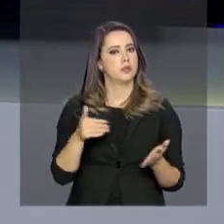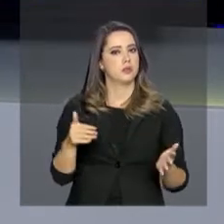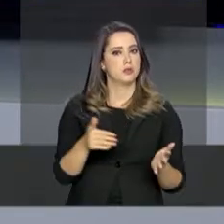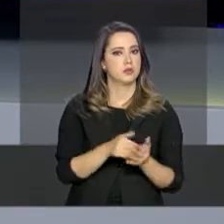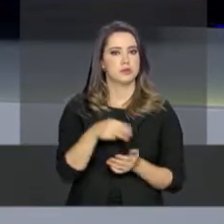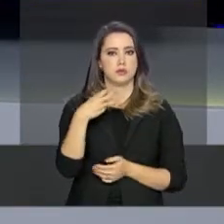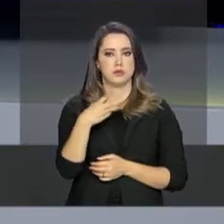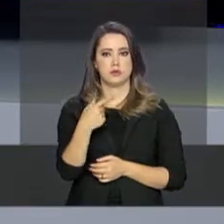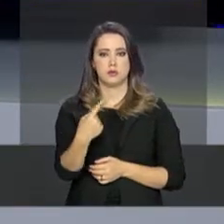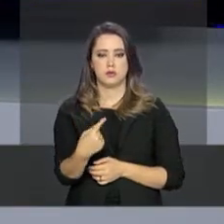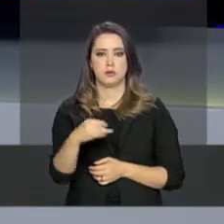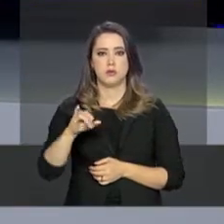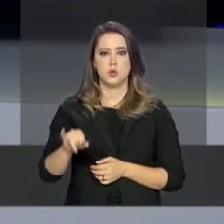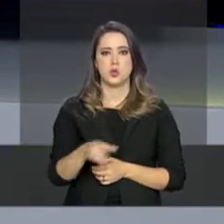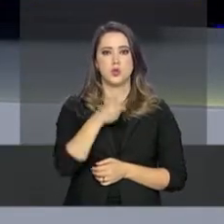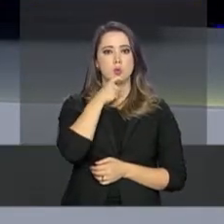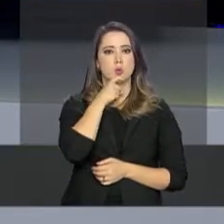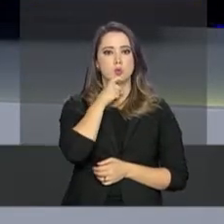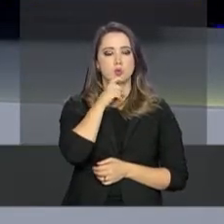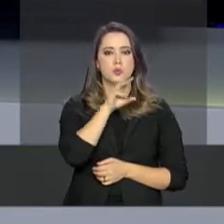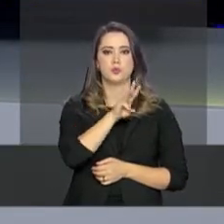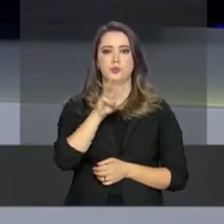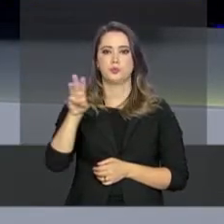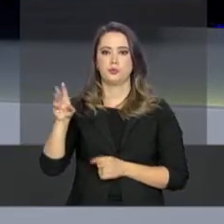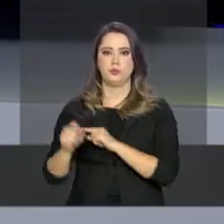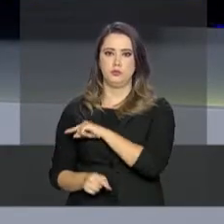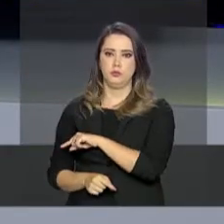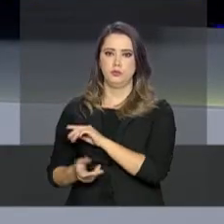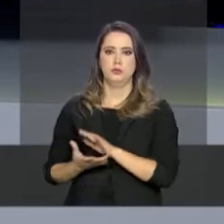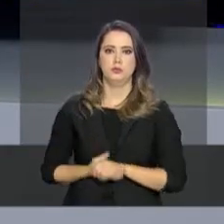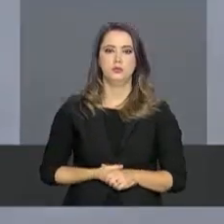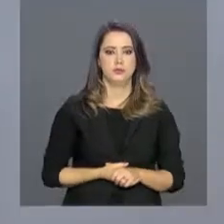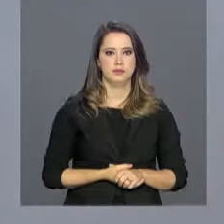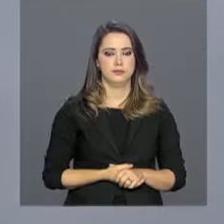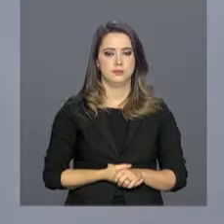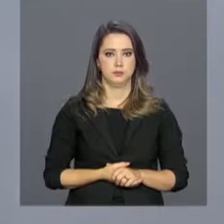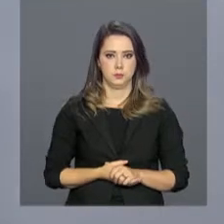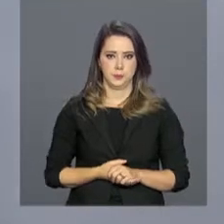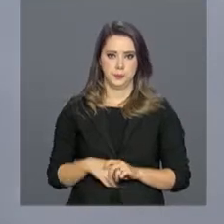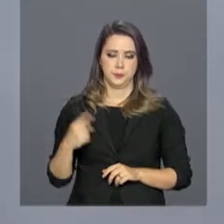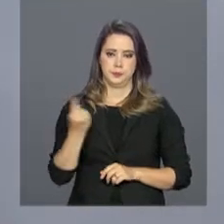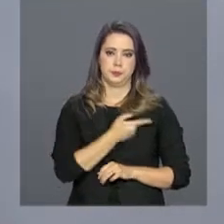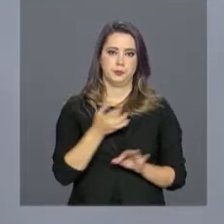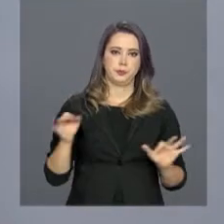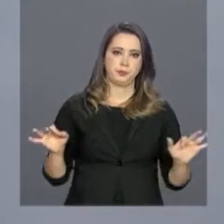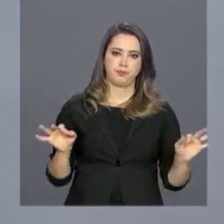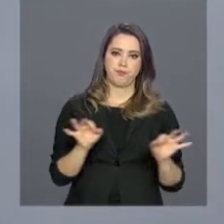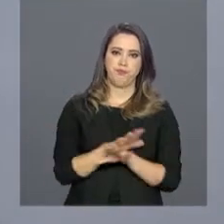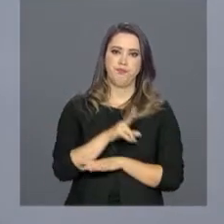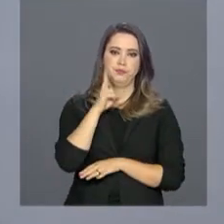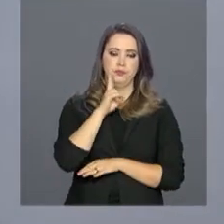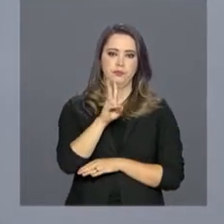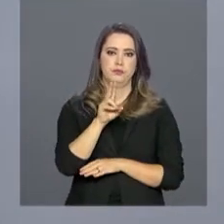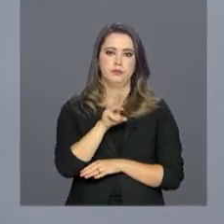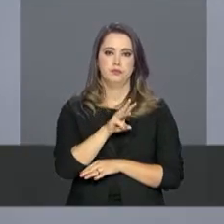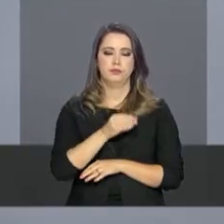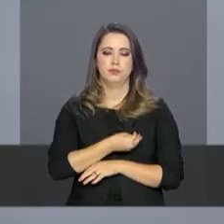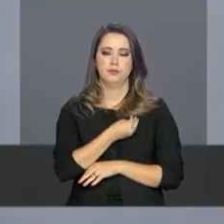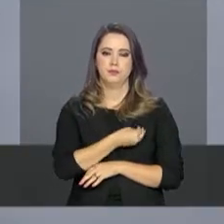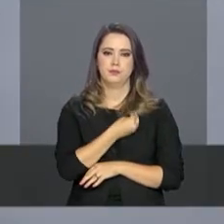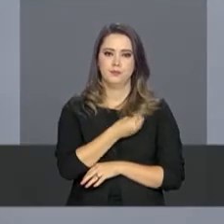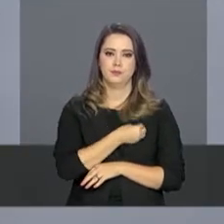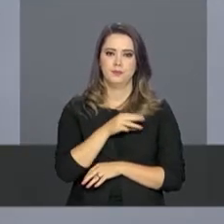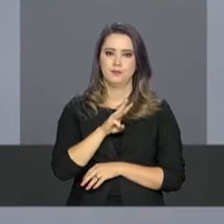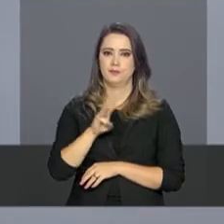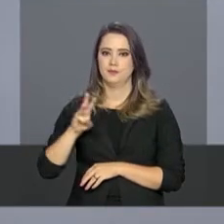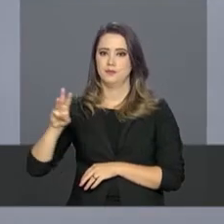31 de julho no Portal da Defesa do Consumidor. Nós ficamos por aqui. Você acompanha a programação ao vivo